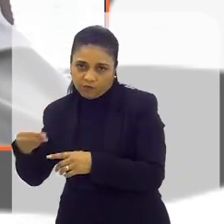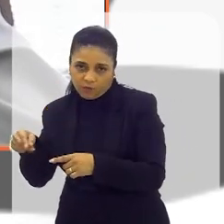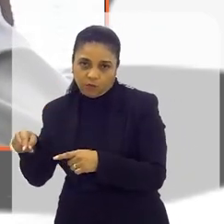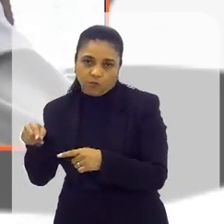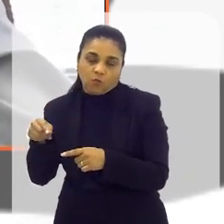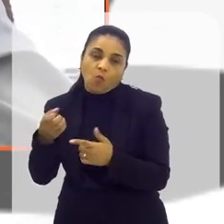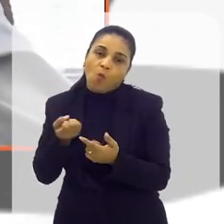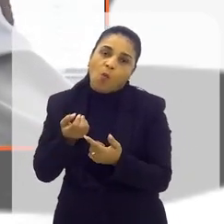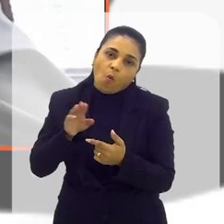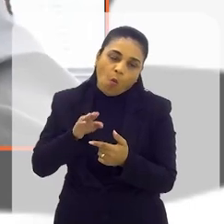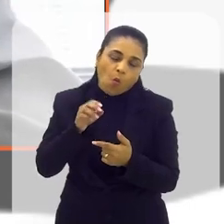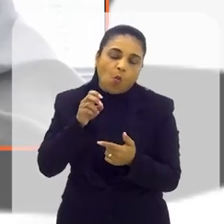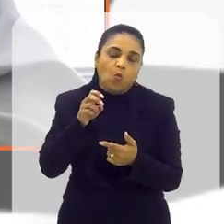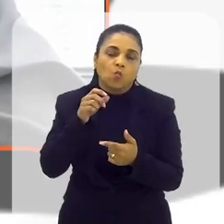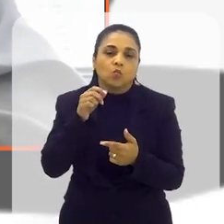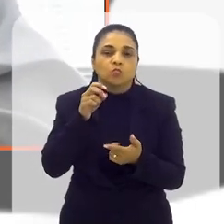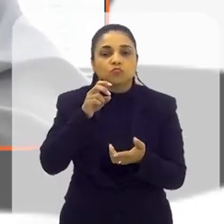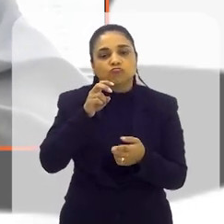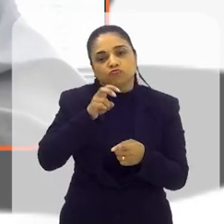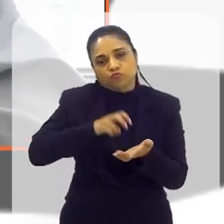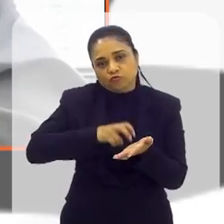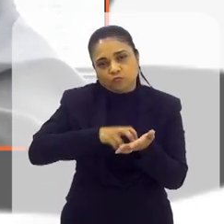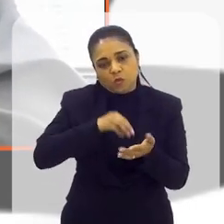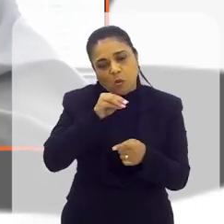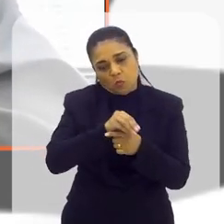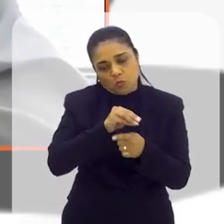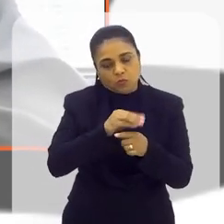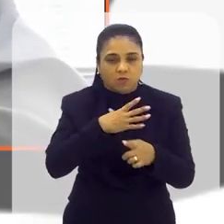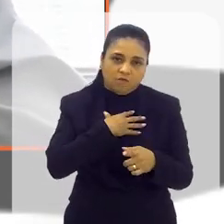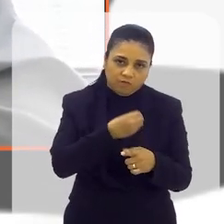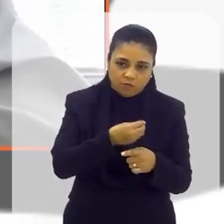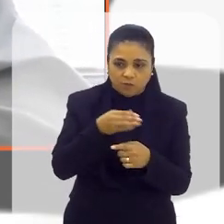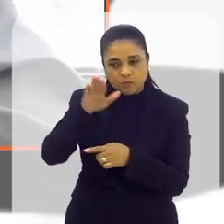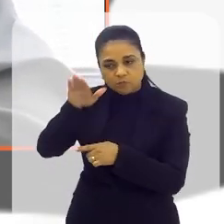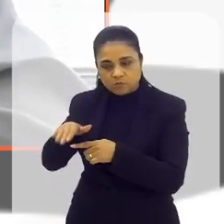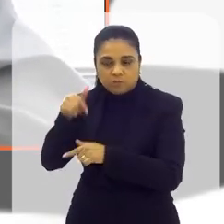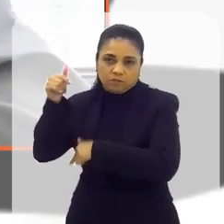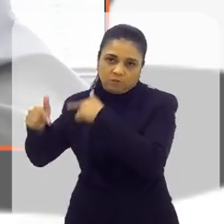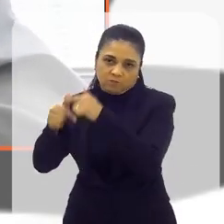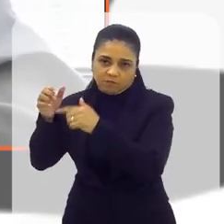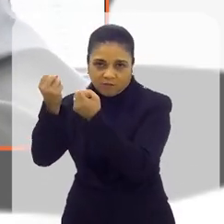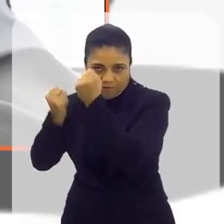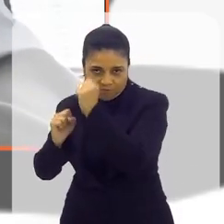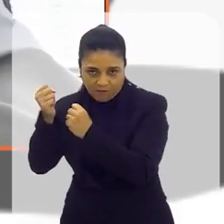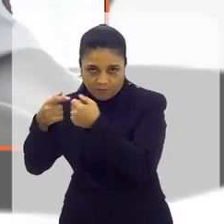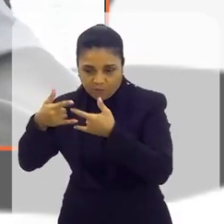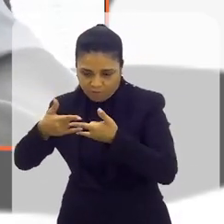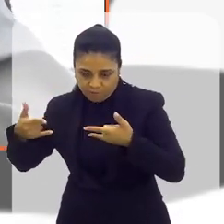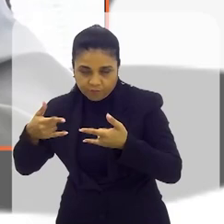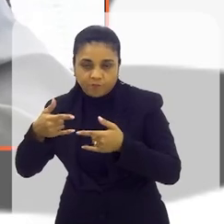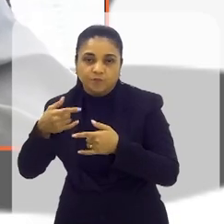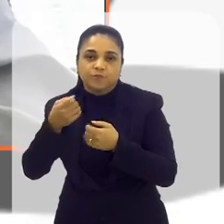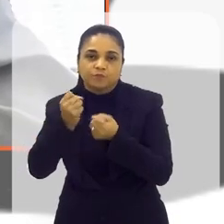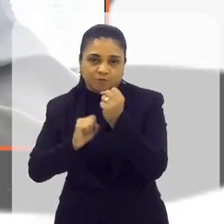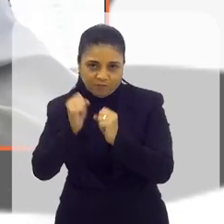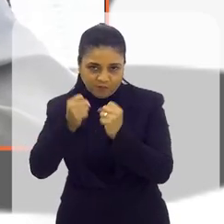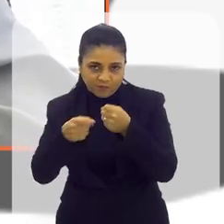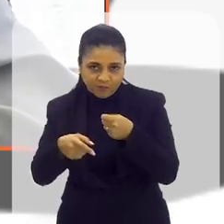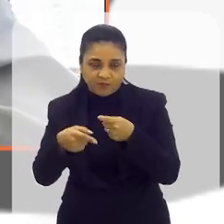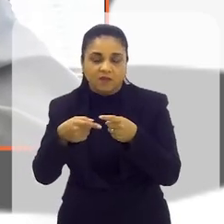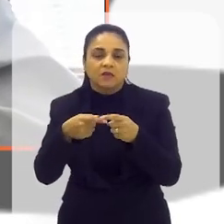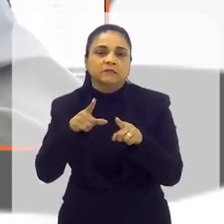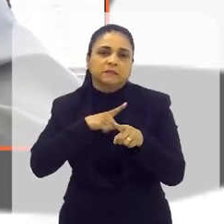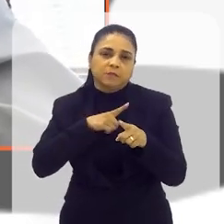dia ficar com a família, cuidar dos filhos. Quer dizer, foi um ganho para todos. A gente atende os hospitais, as